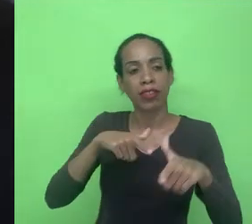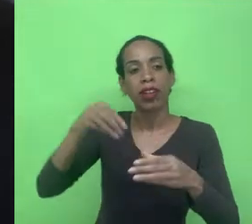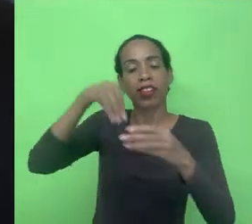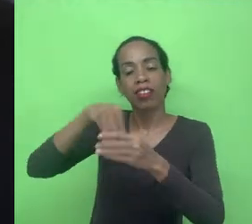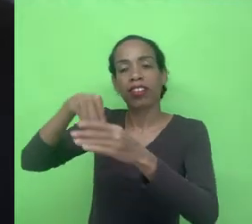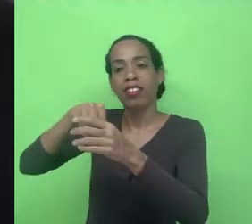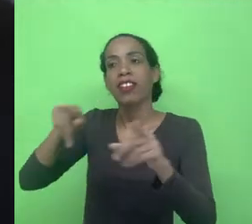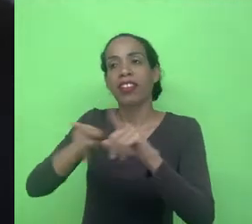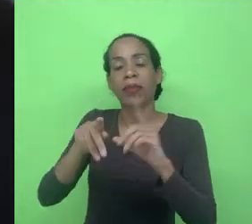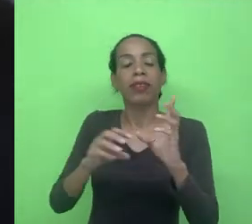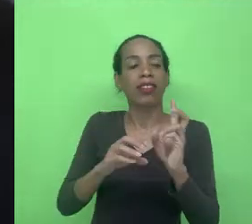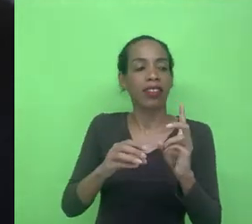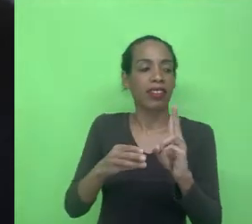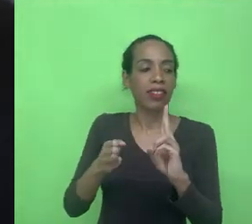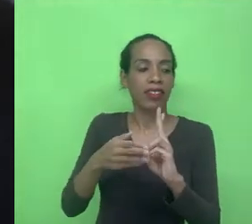podem